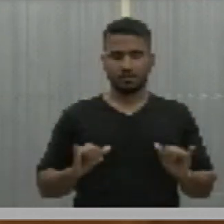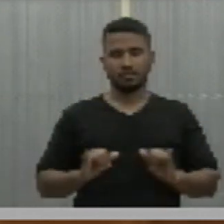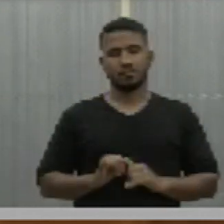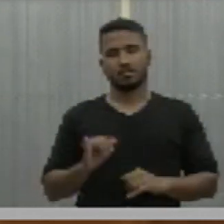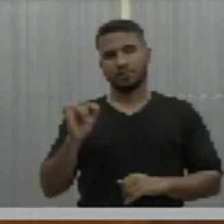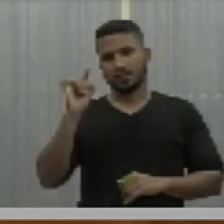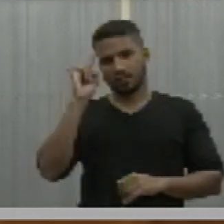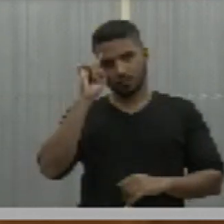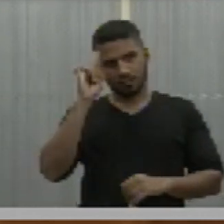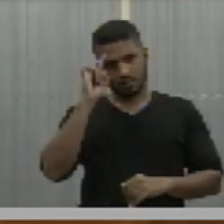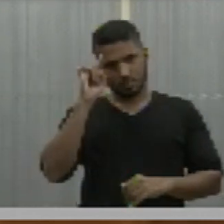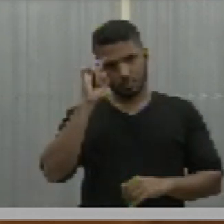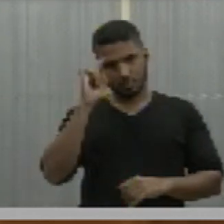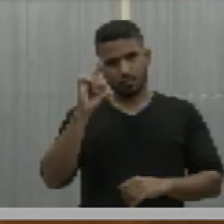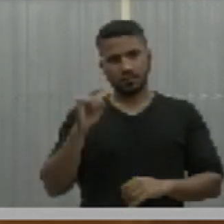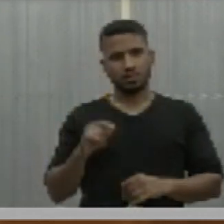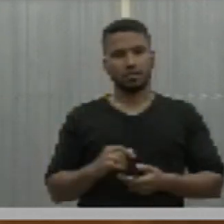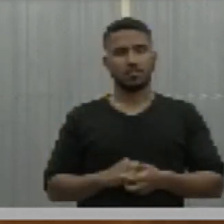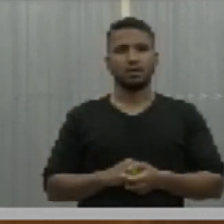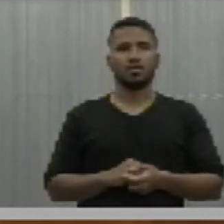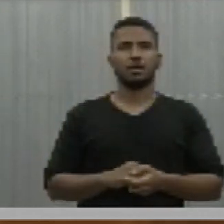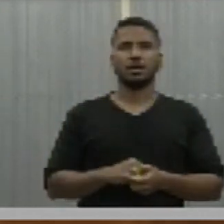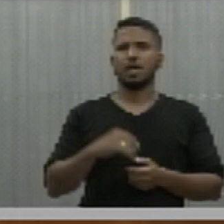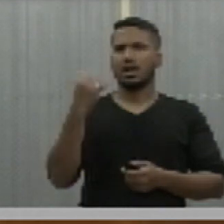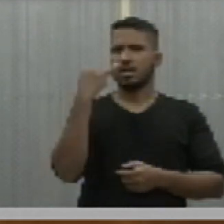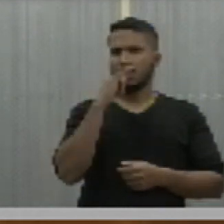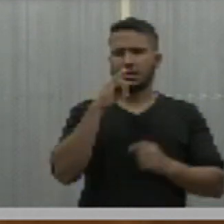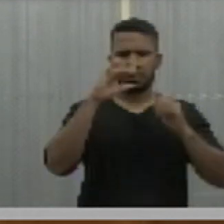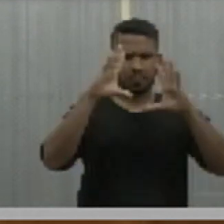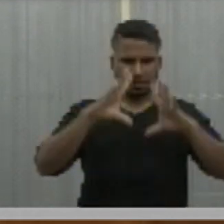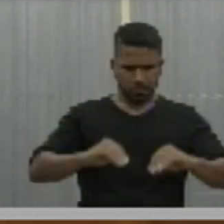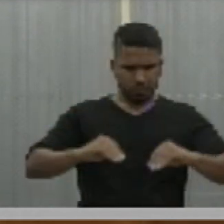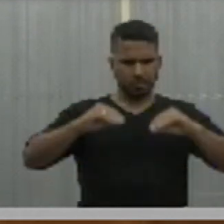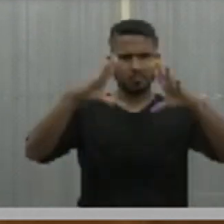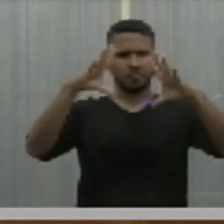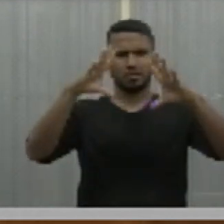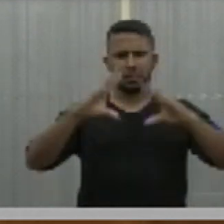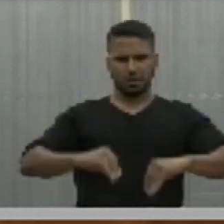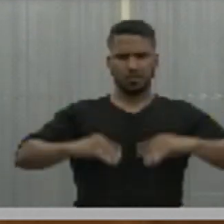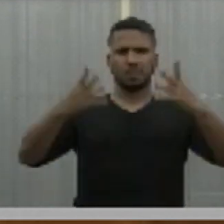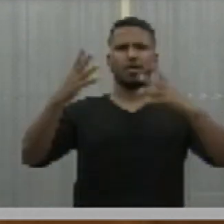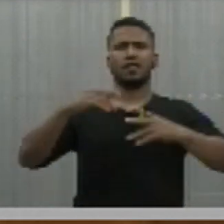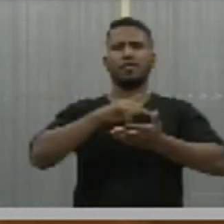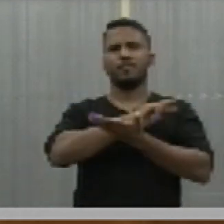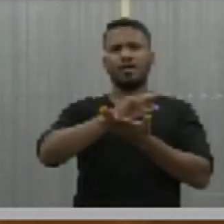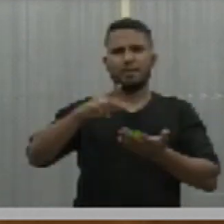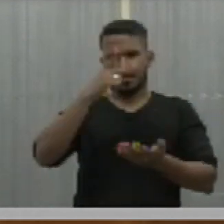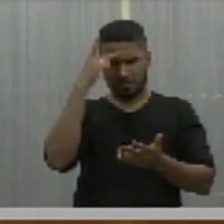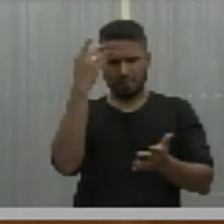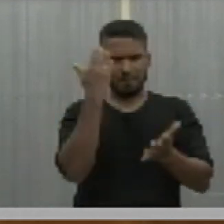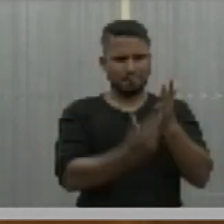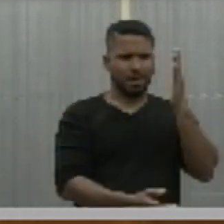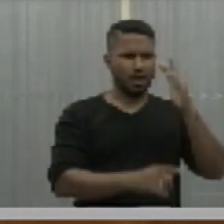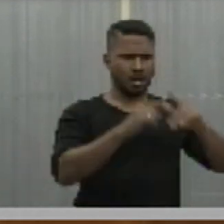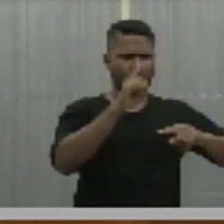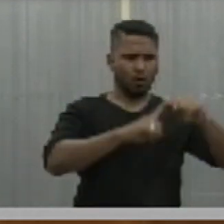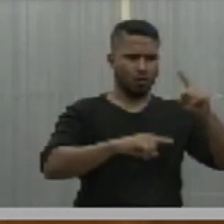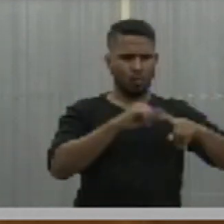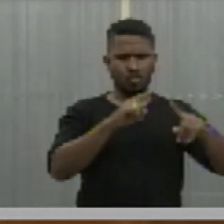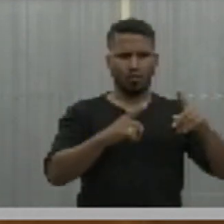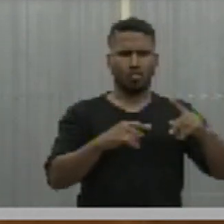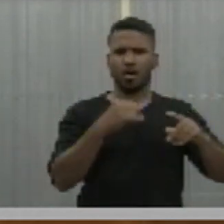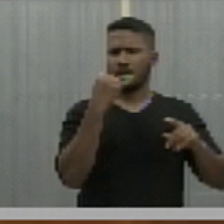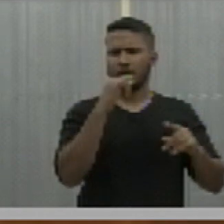com as constantes queda de energia. Muita gente perde os seus eletrodomésticos, porque,